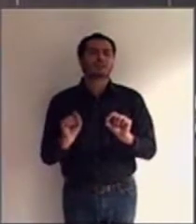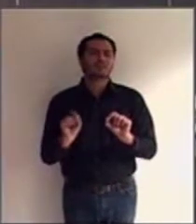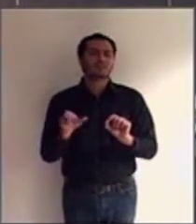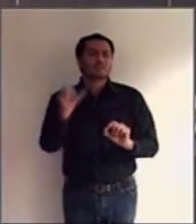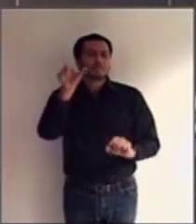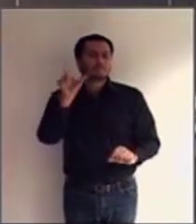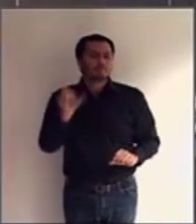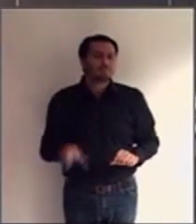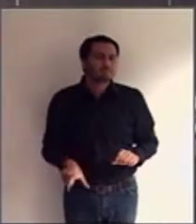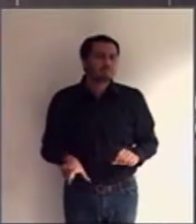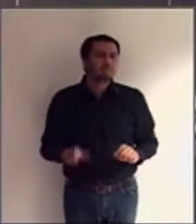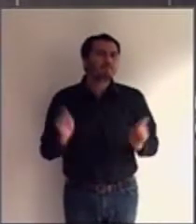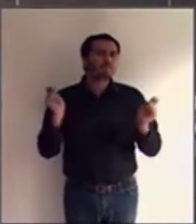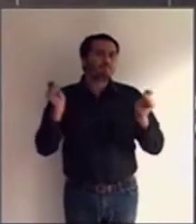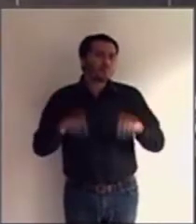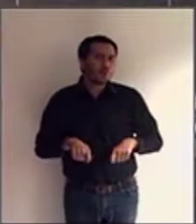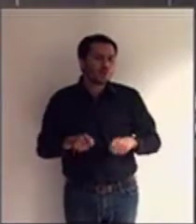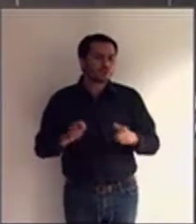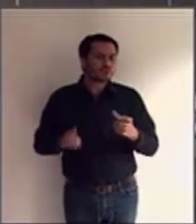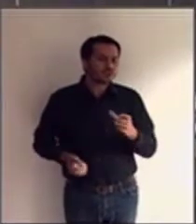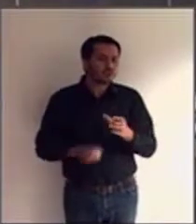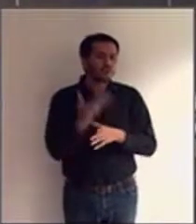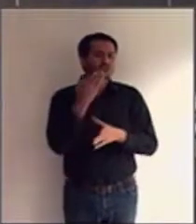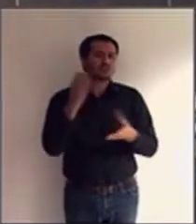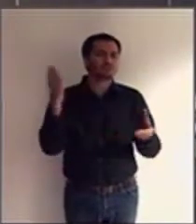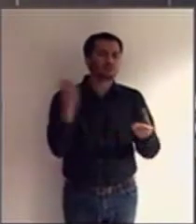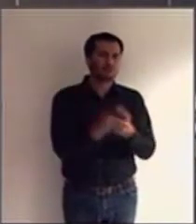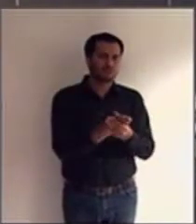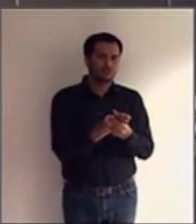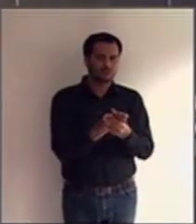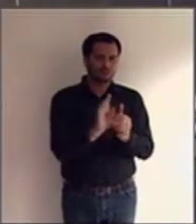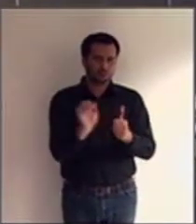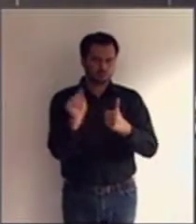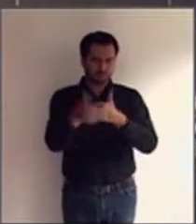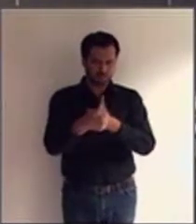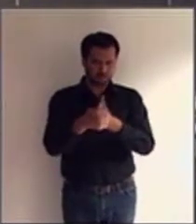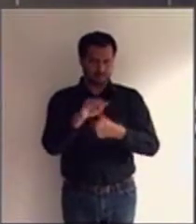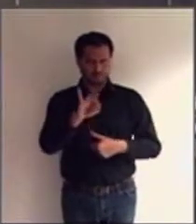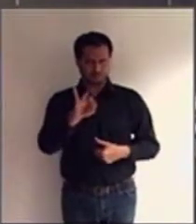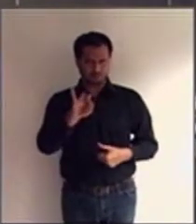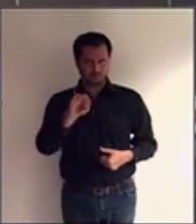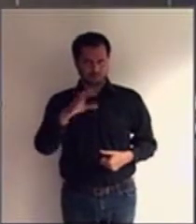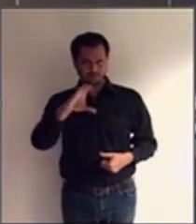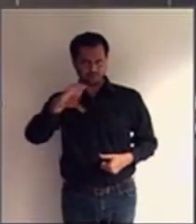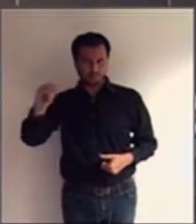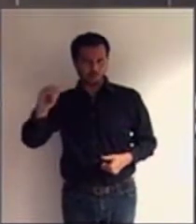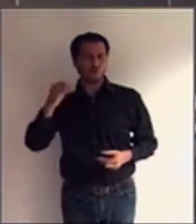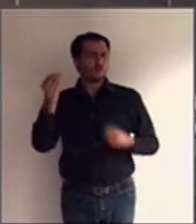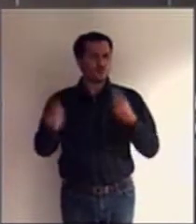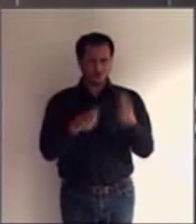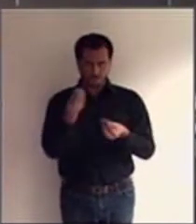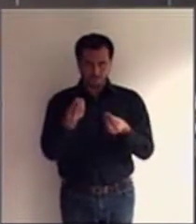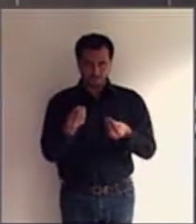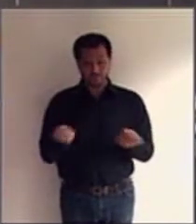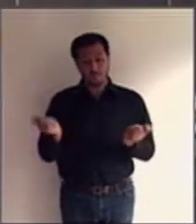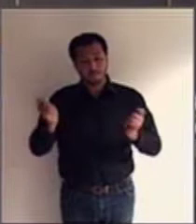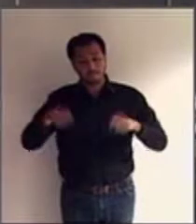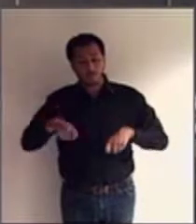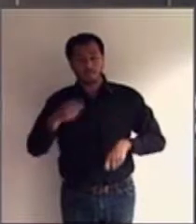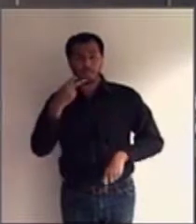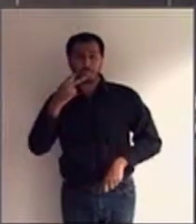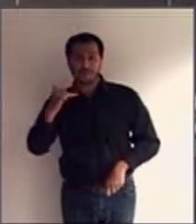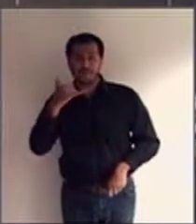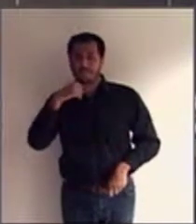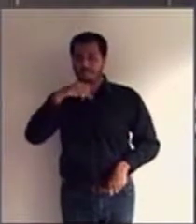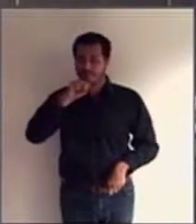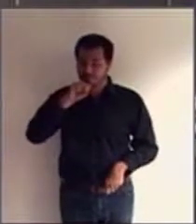podem promover o processo de interdição? Bem, a ação de interdição pode ser promovida por pais ou tutores,